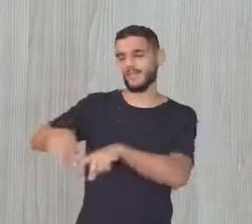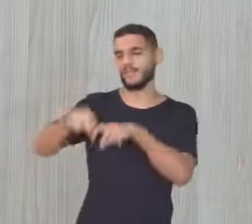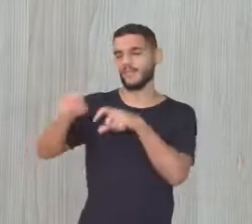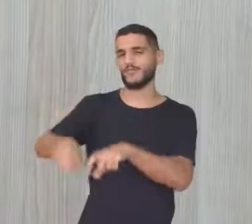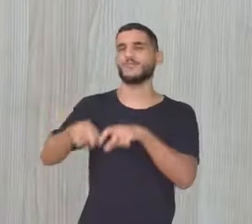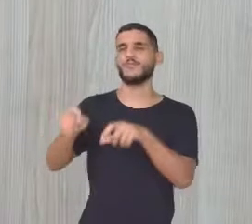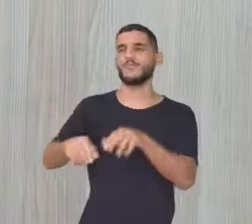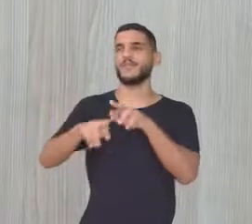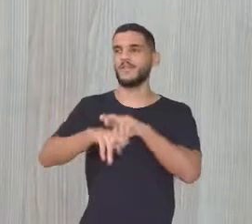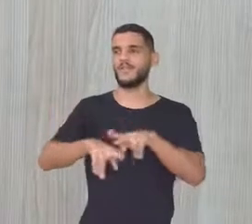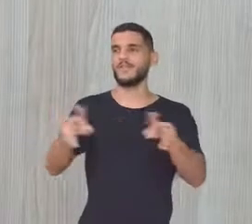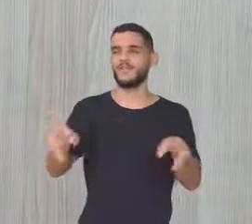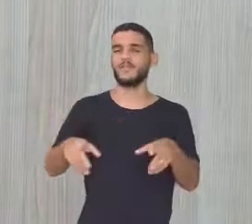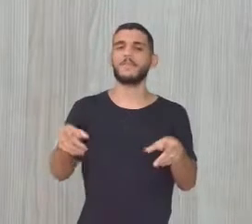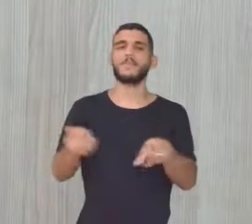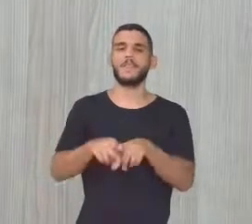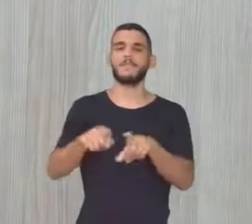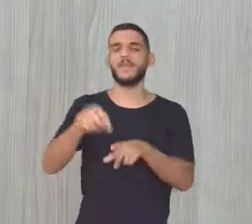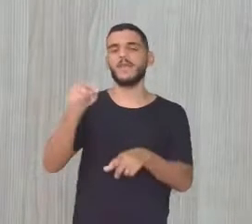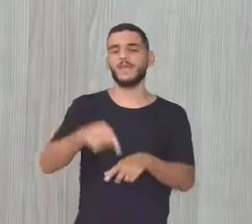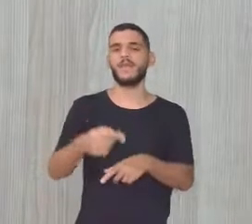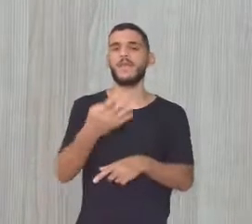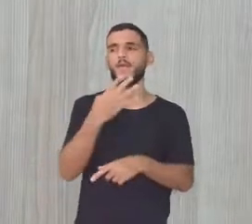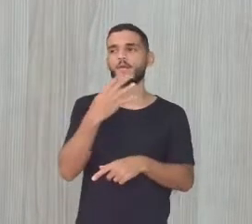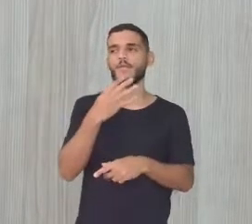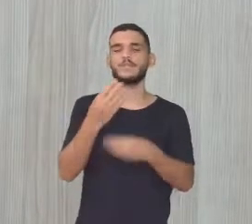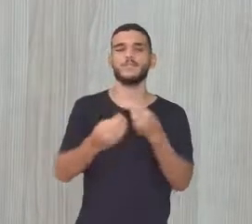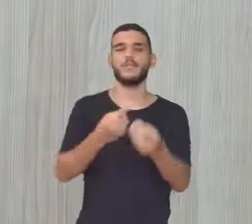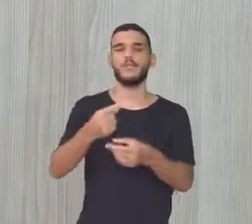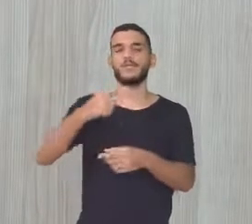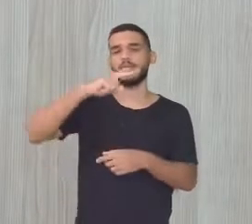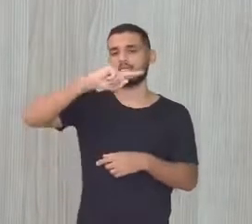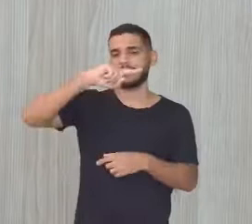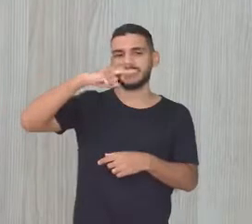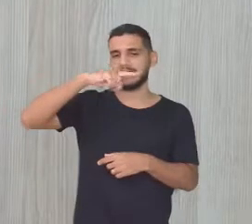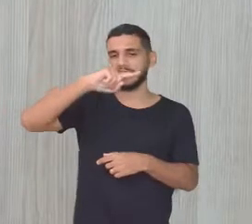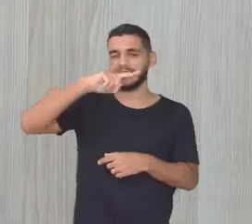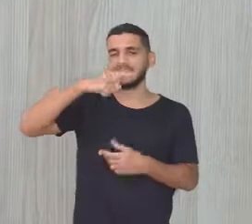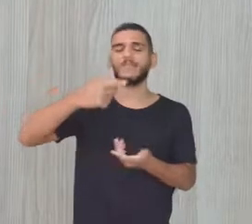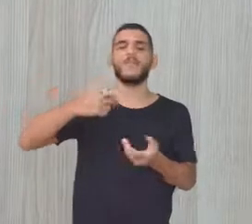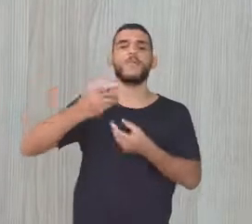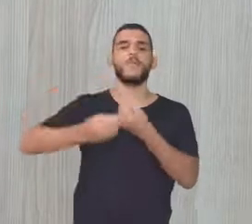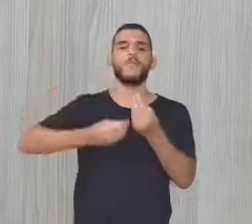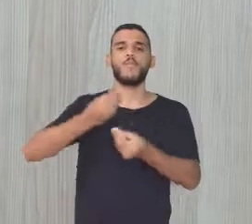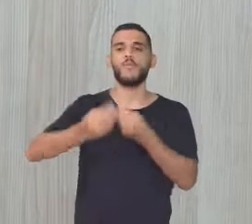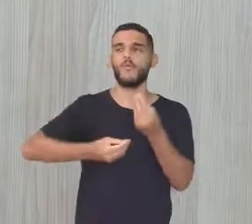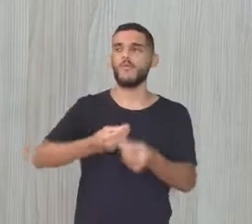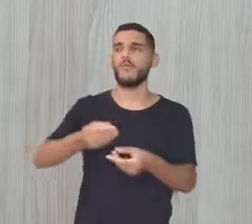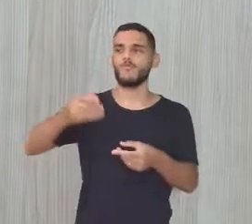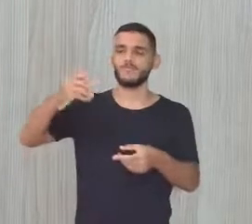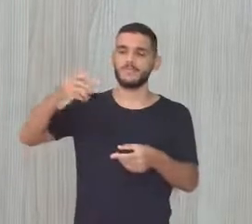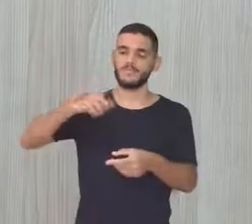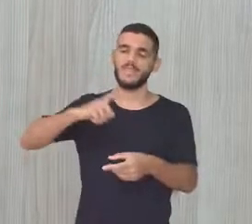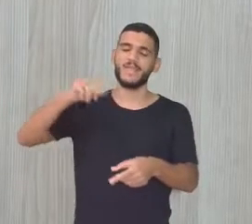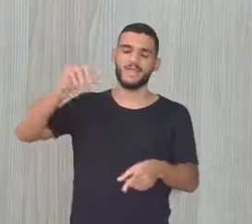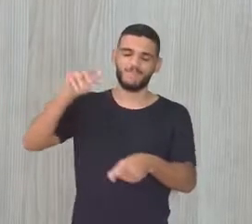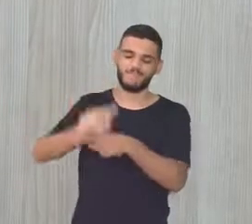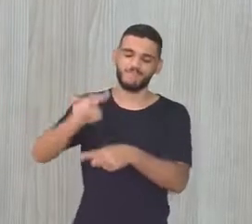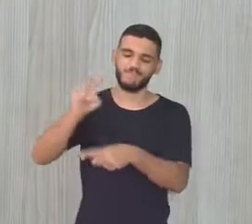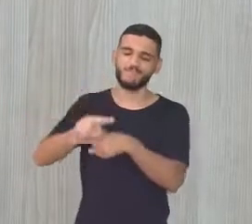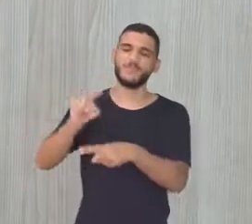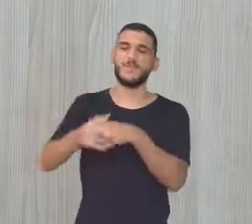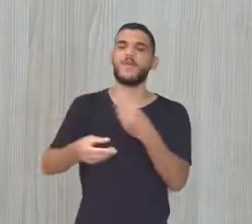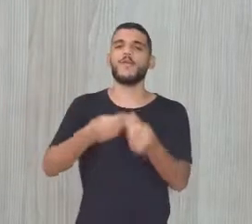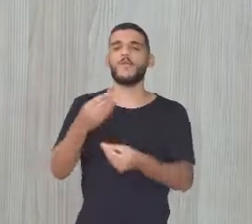conhece Mesmo a questão Da cana de açúcar E o quanto Foi explorada Essa mão de obra Primeiramente A